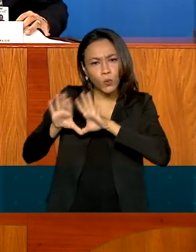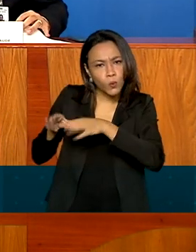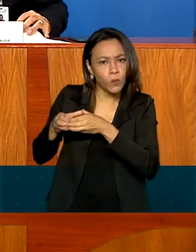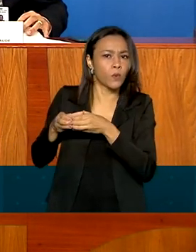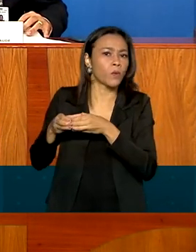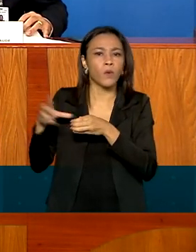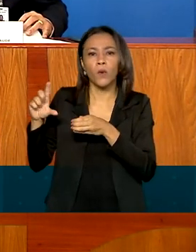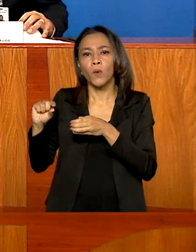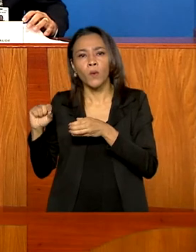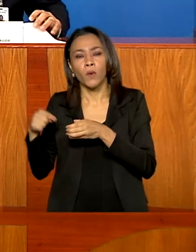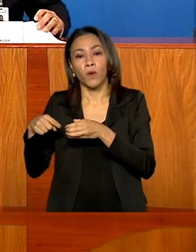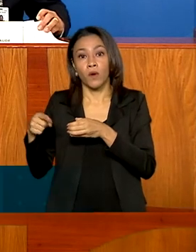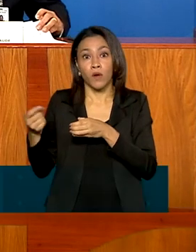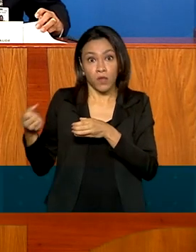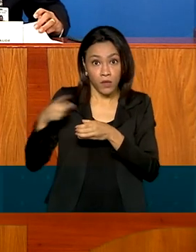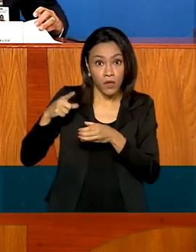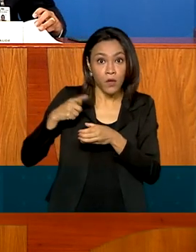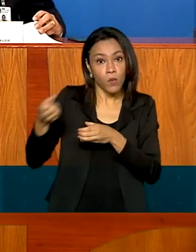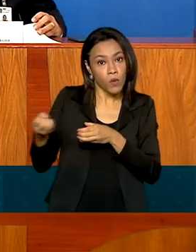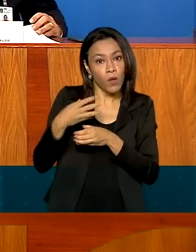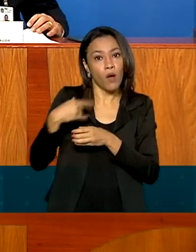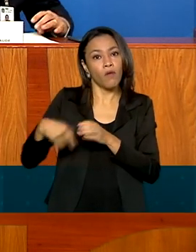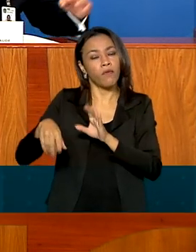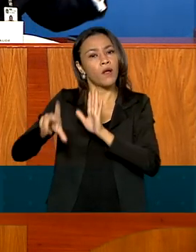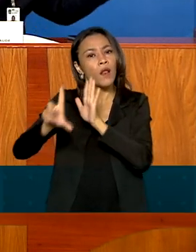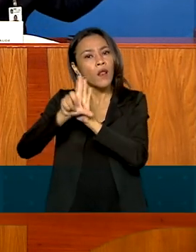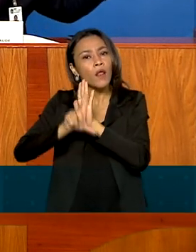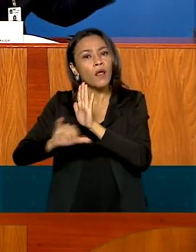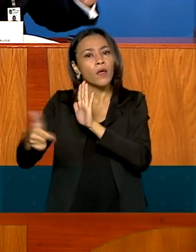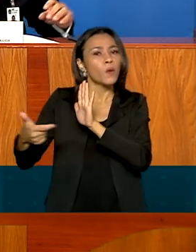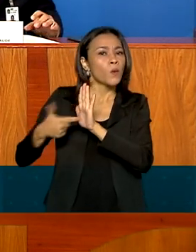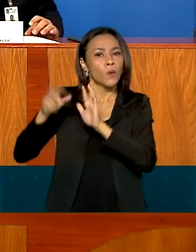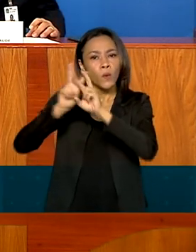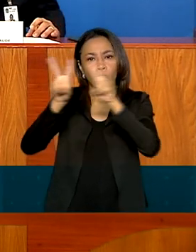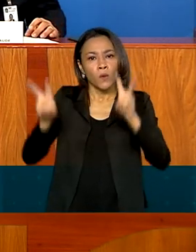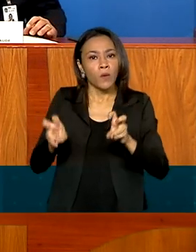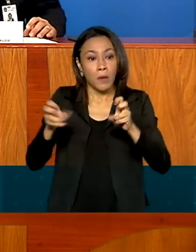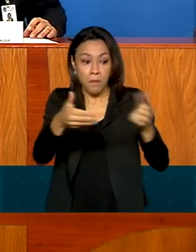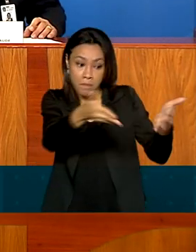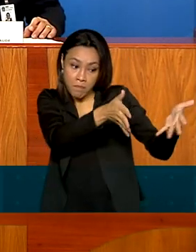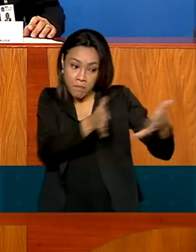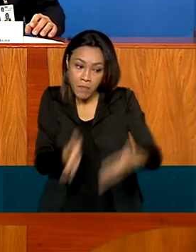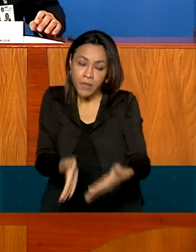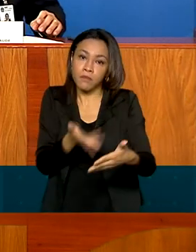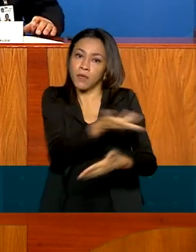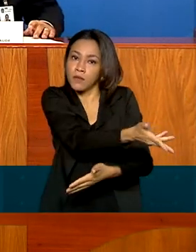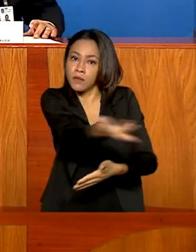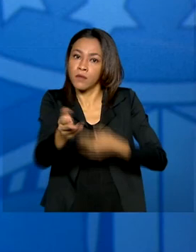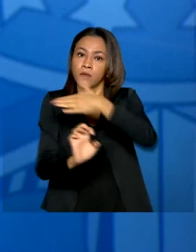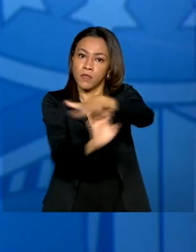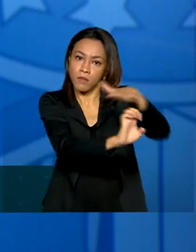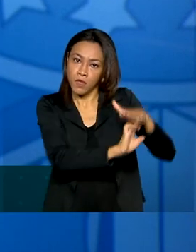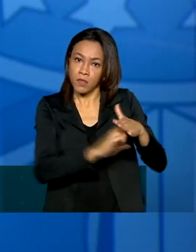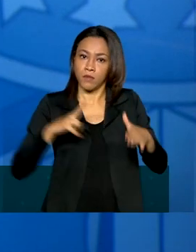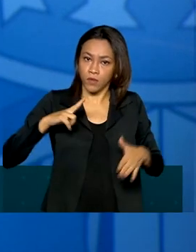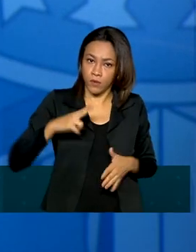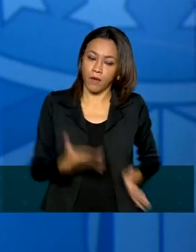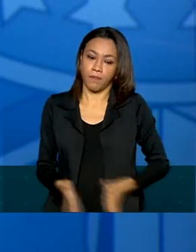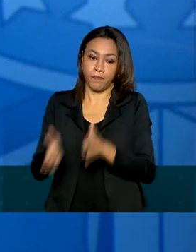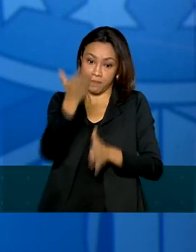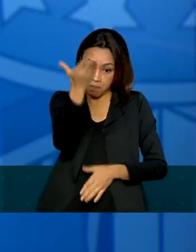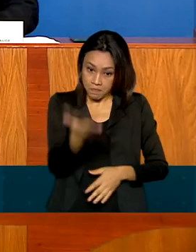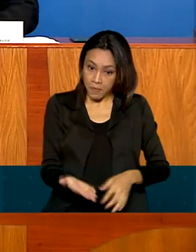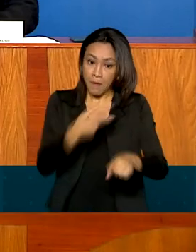possibilidade de uma inovação legislativa para uma participação da iniciativa privada. Arthur Lira,